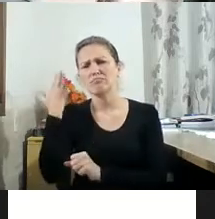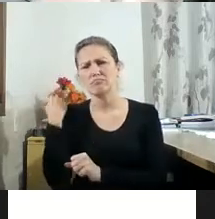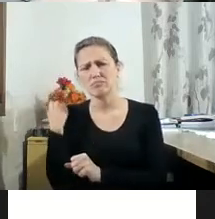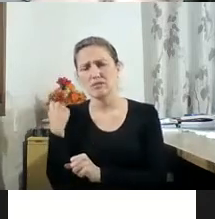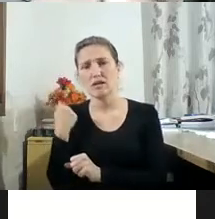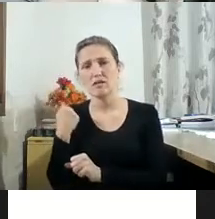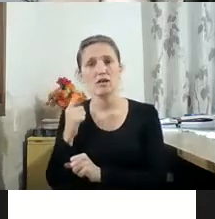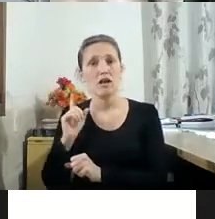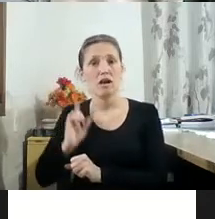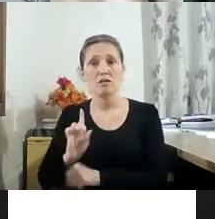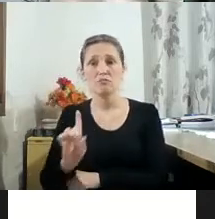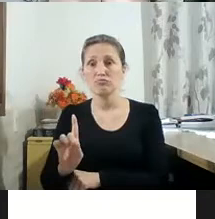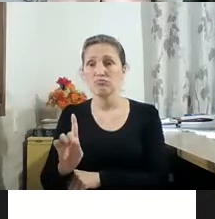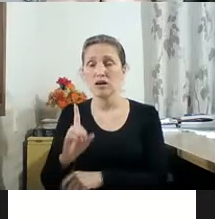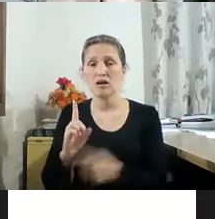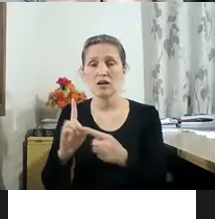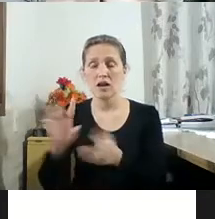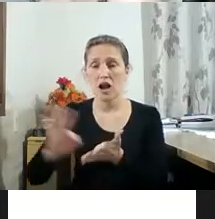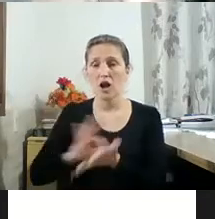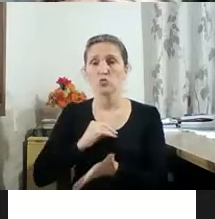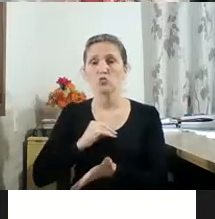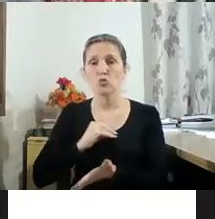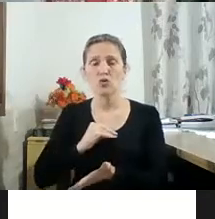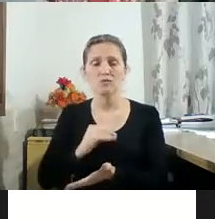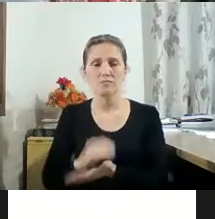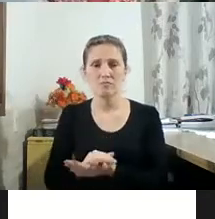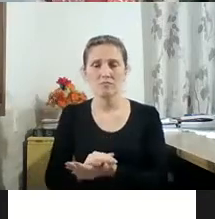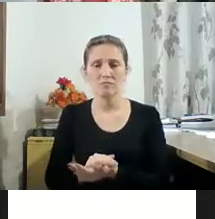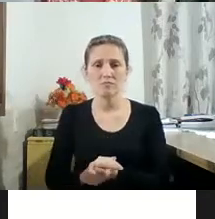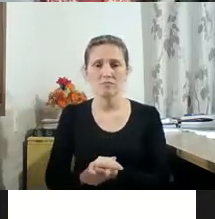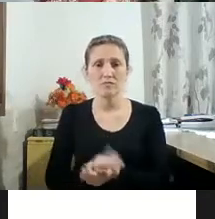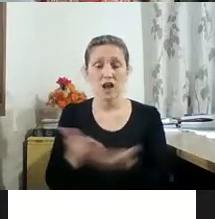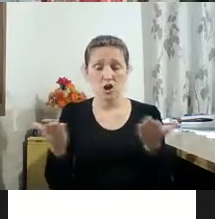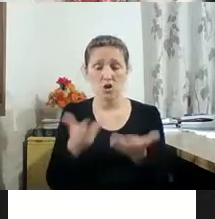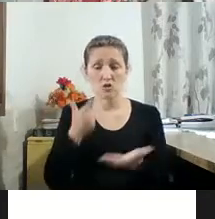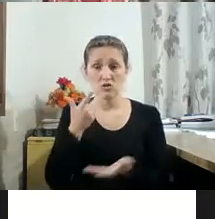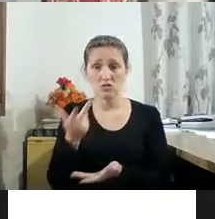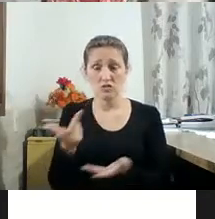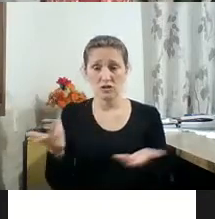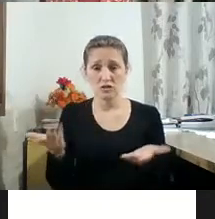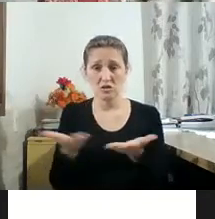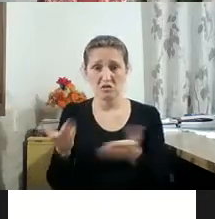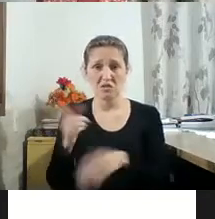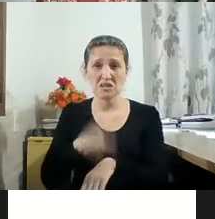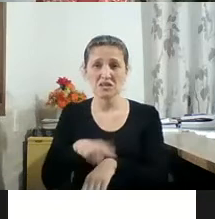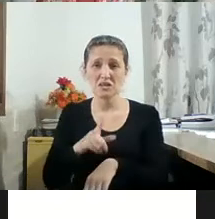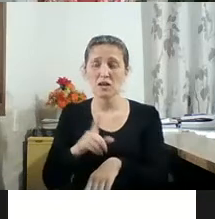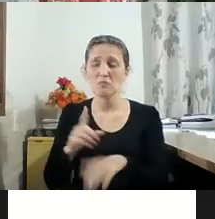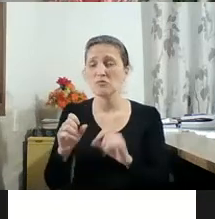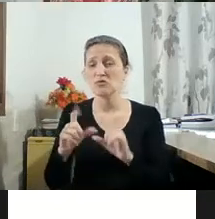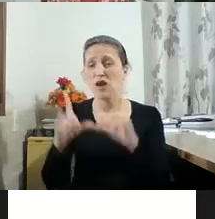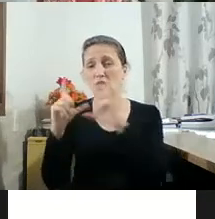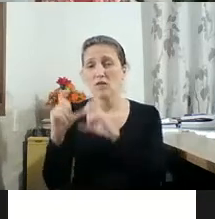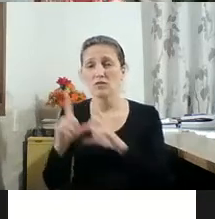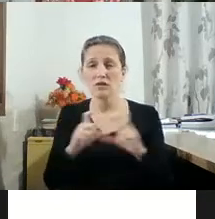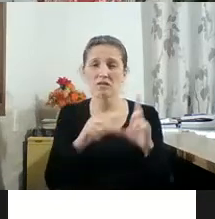como um autor que é. Ou seja, nós estamos falando agora, em esses tempos, de livros de fotografia de autor e tal,